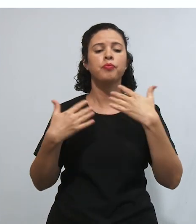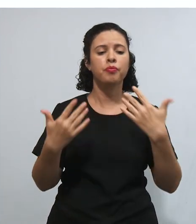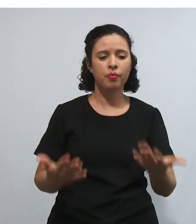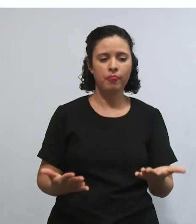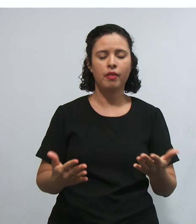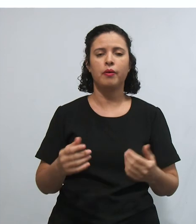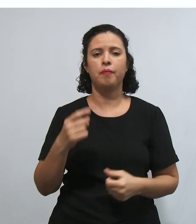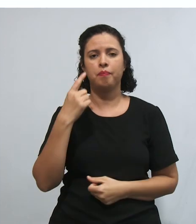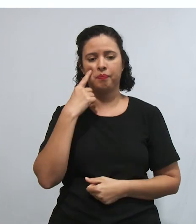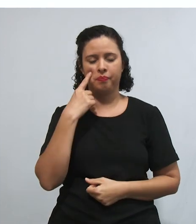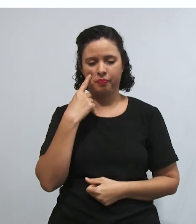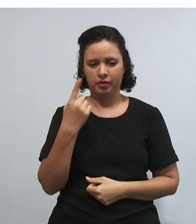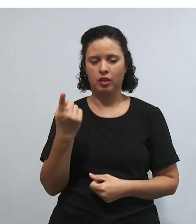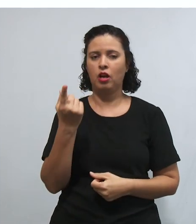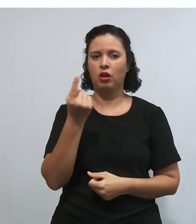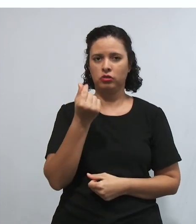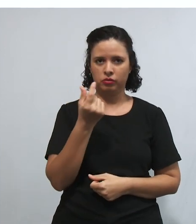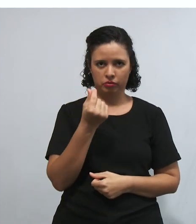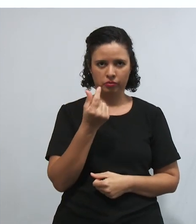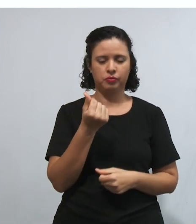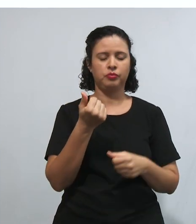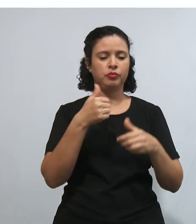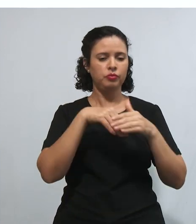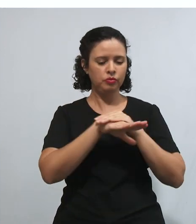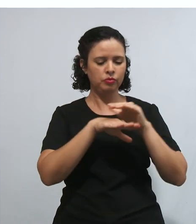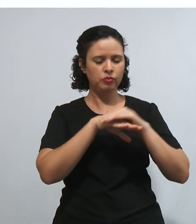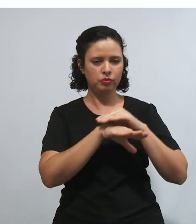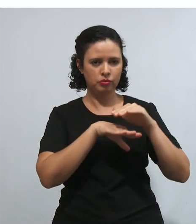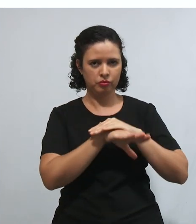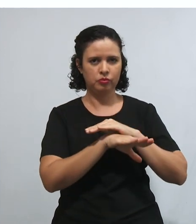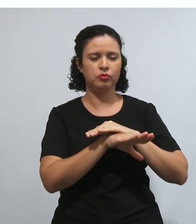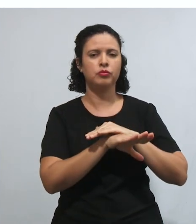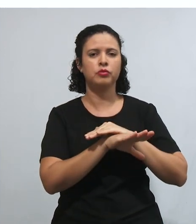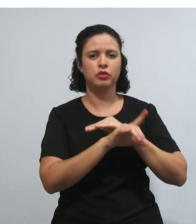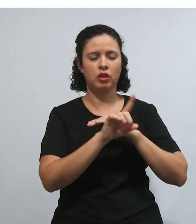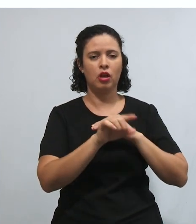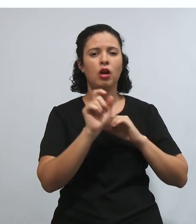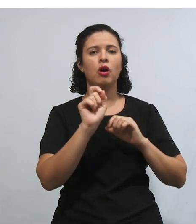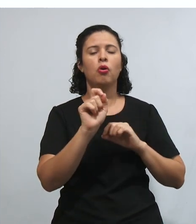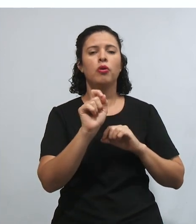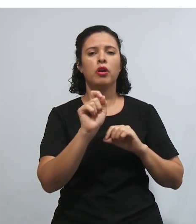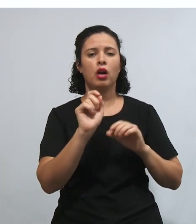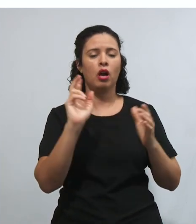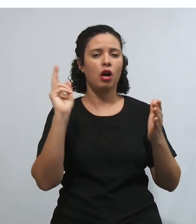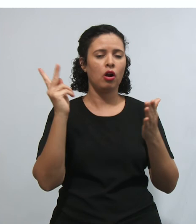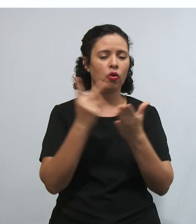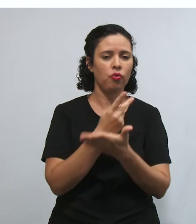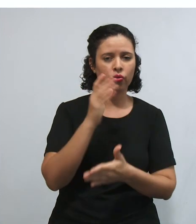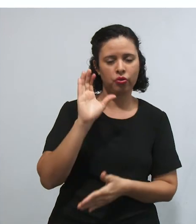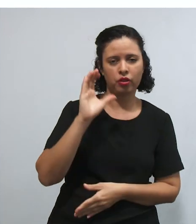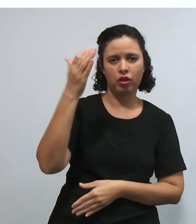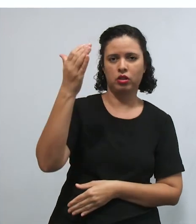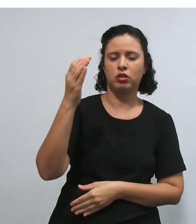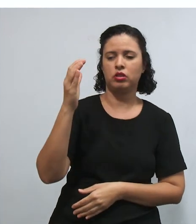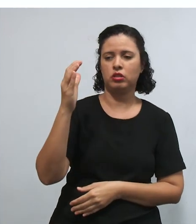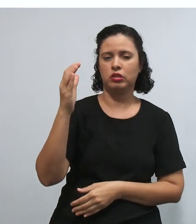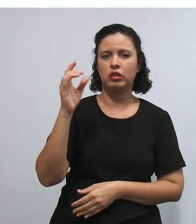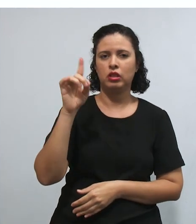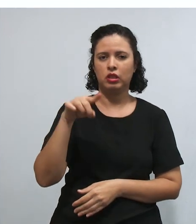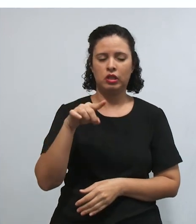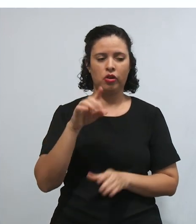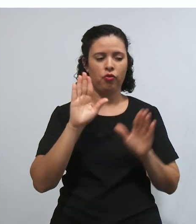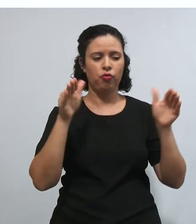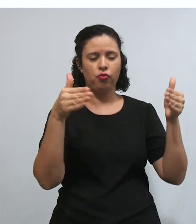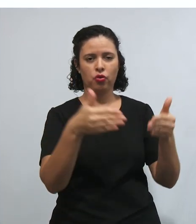possível, ela afasta o direito constitucional do interesse privado e preza pelo direito da